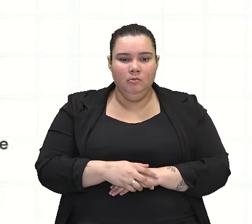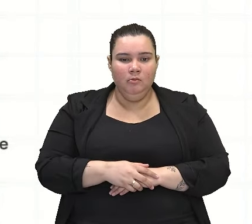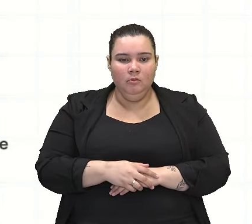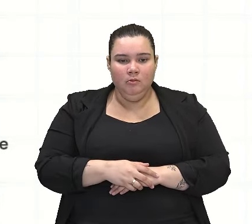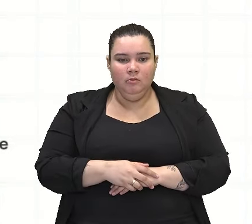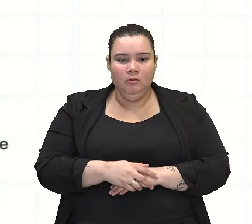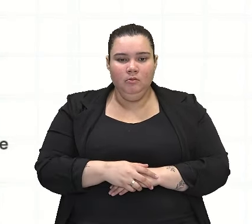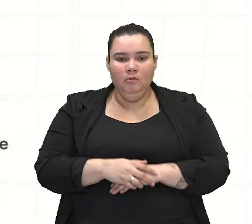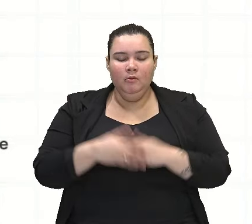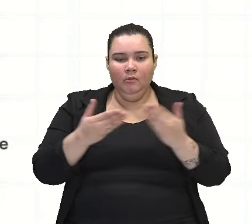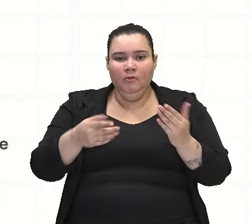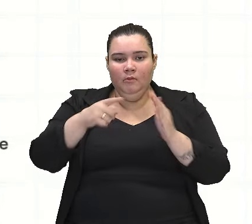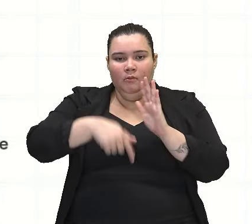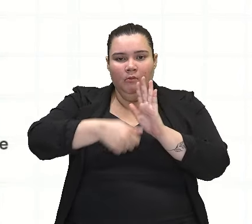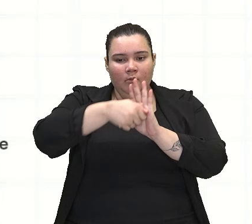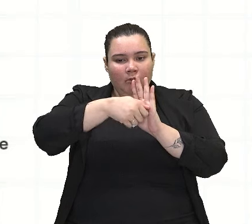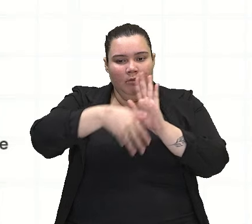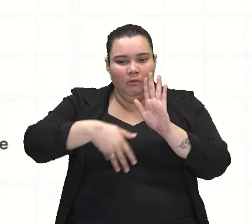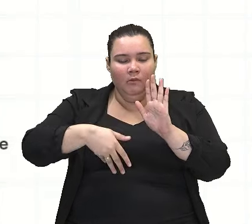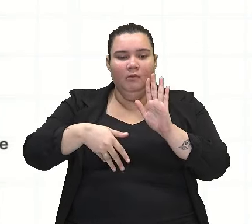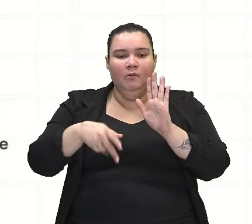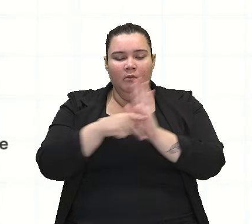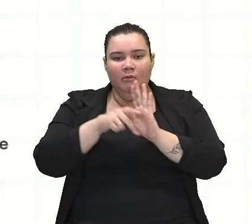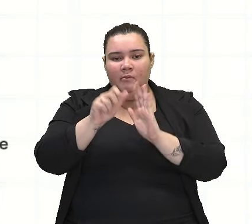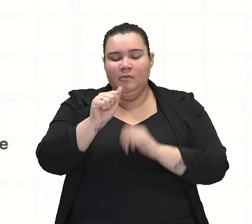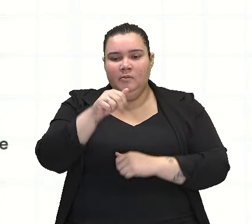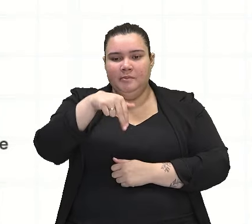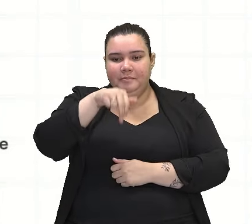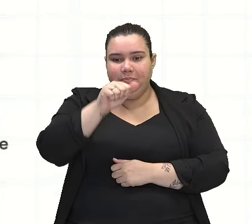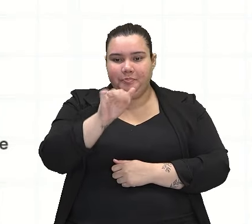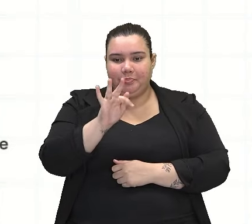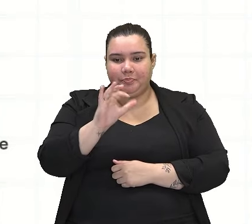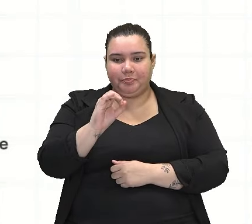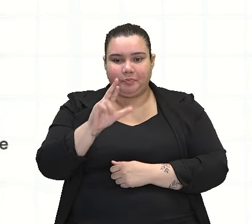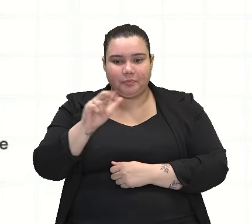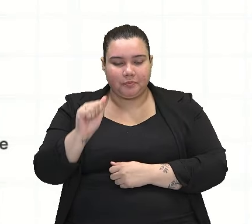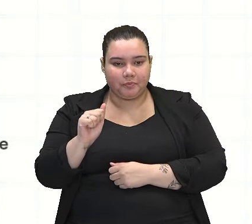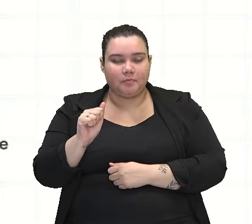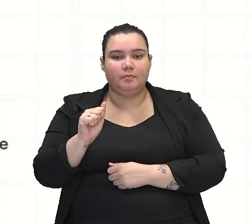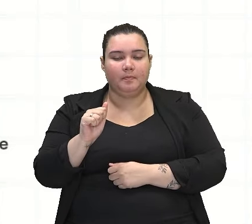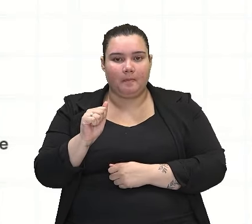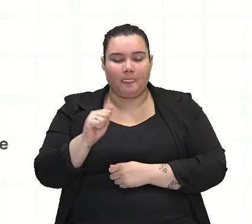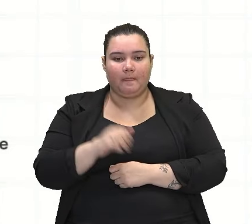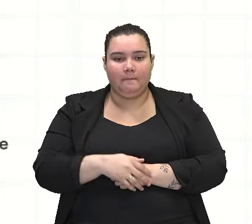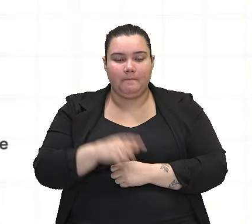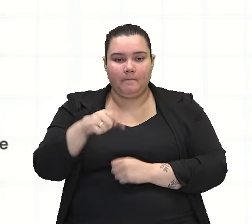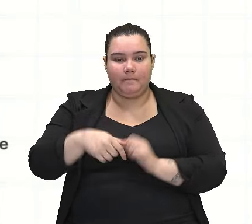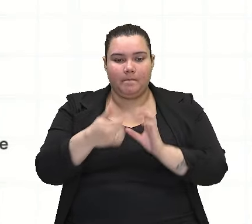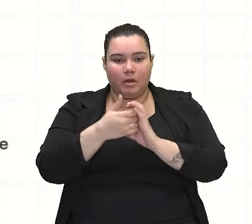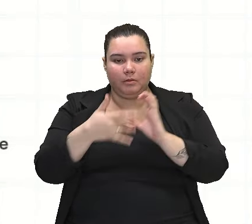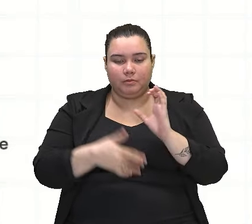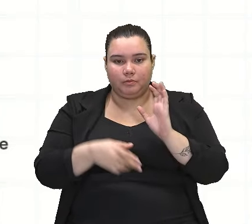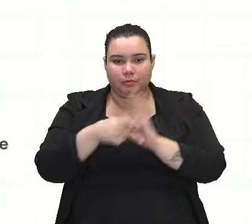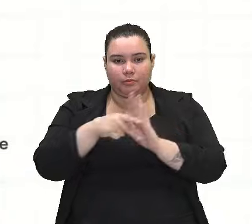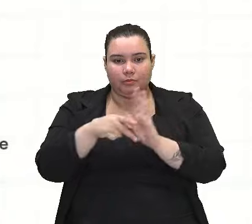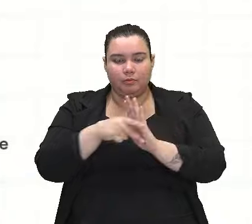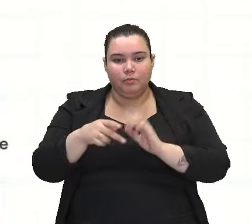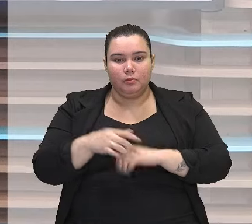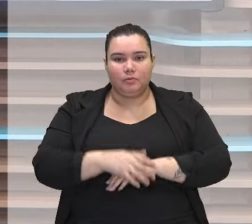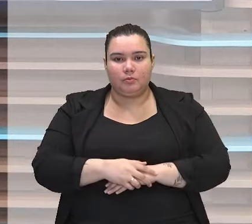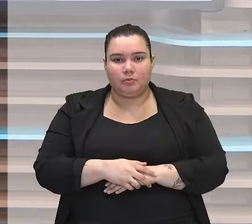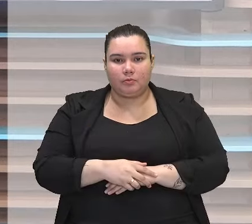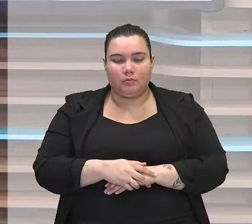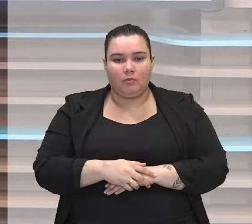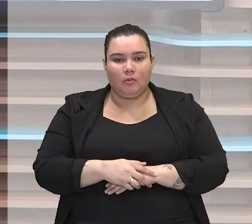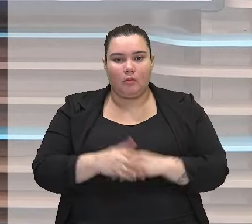exatamente a figura de linguagem anáfora, que caracteriza exatamente essa repetição. Observem que aqui